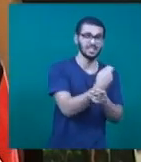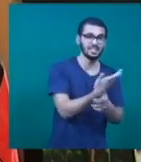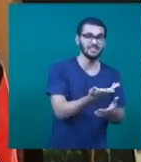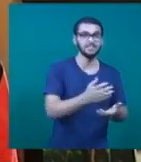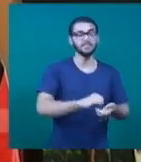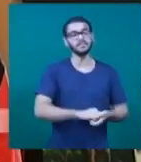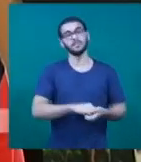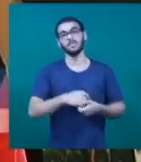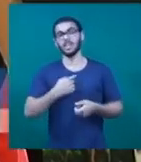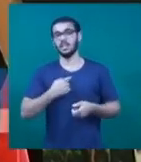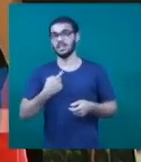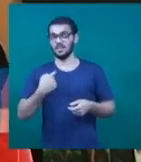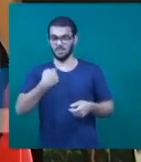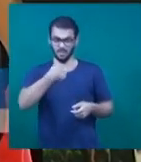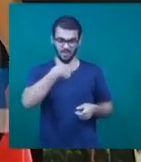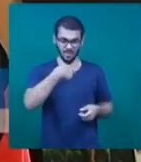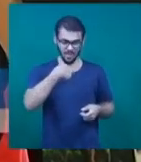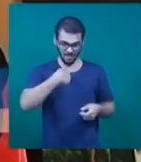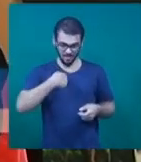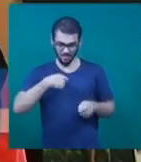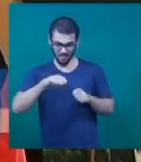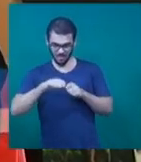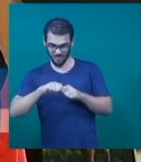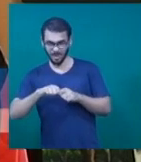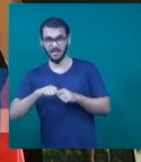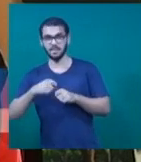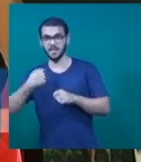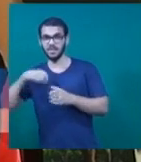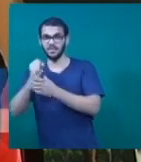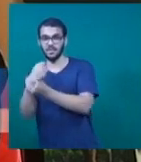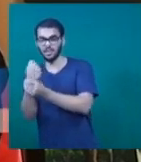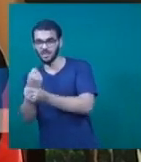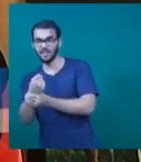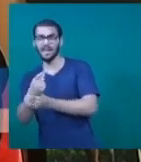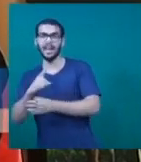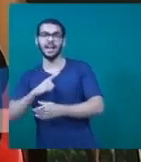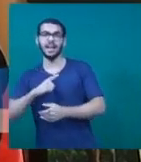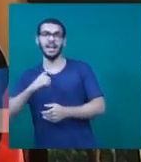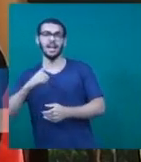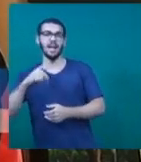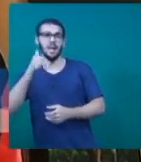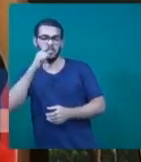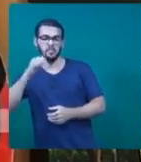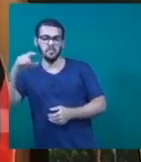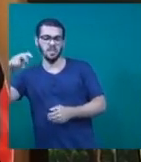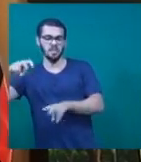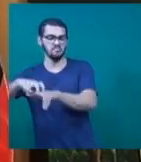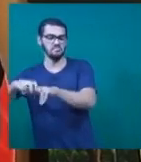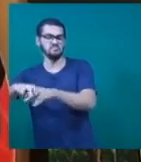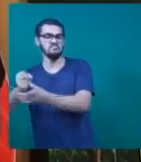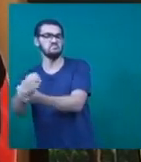associação porque eu fui fazer uma fisioterapia indicada pelo ar e tinha uma paciente lá também fazendo fisioterapia. Aí ela pegou e me